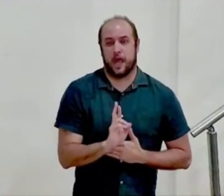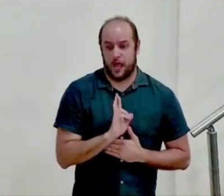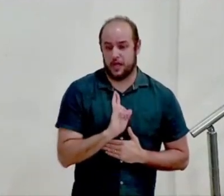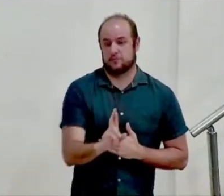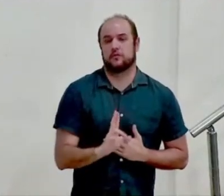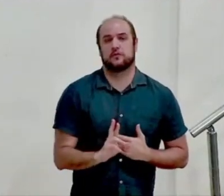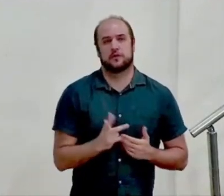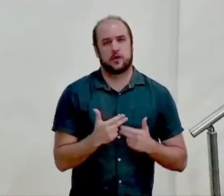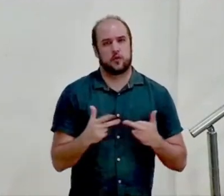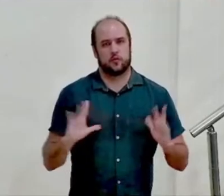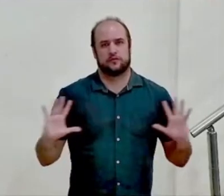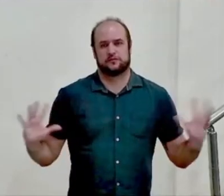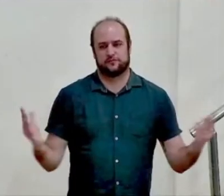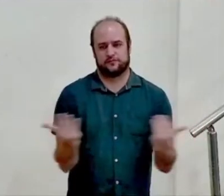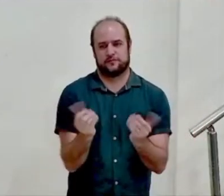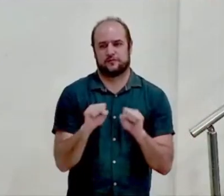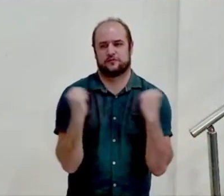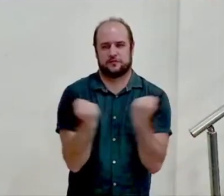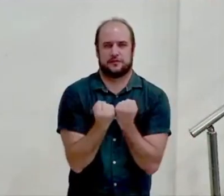com aquilo que está ao seu redor